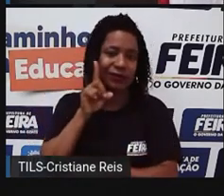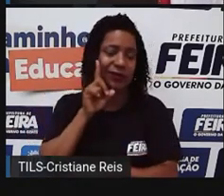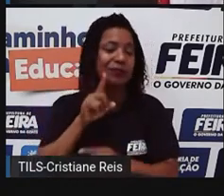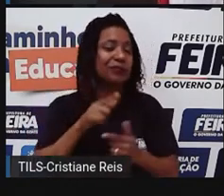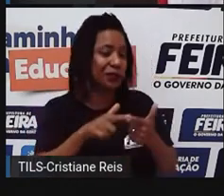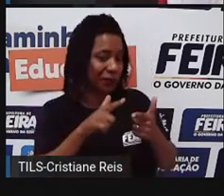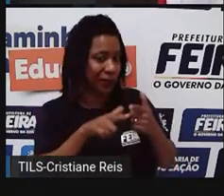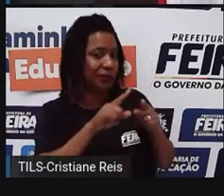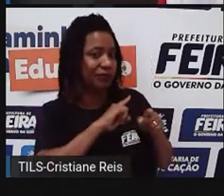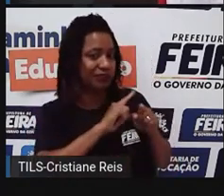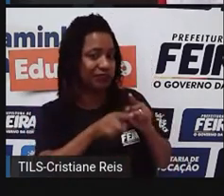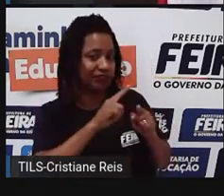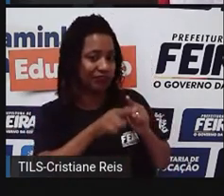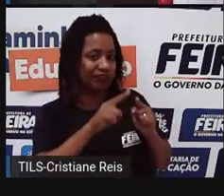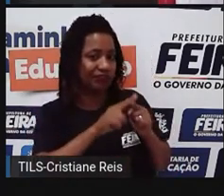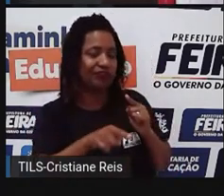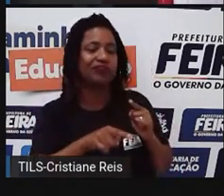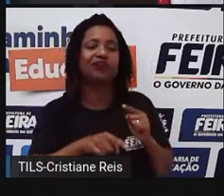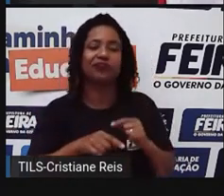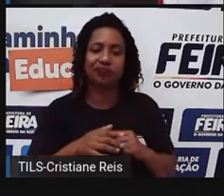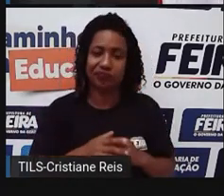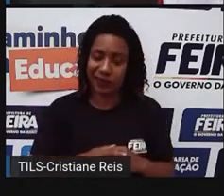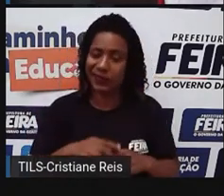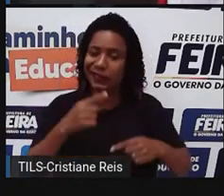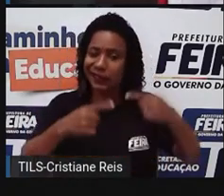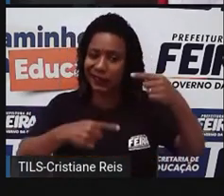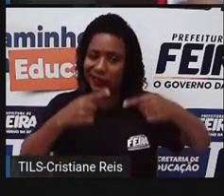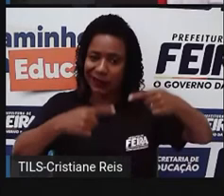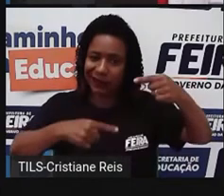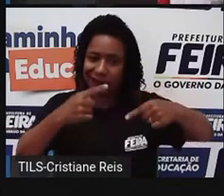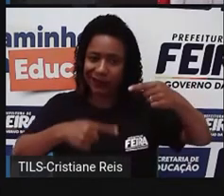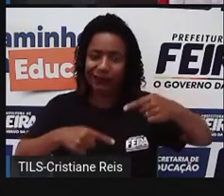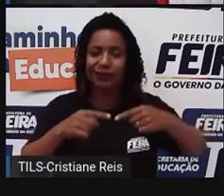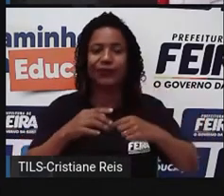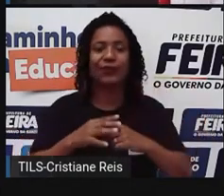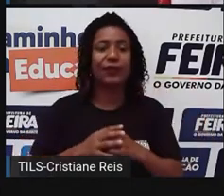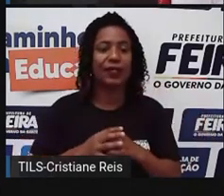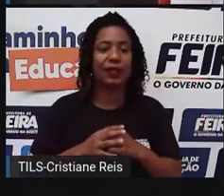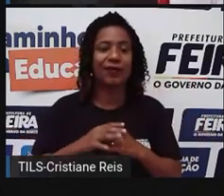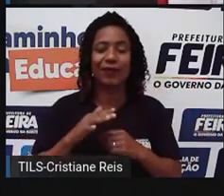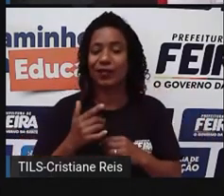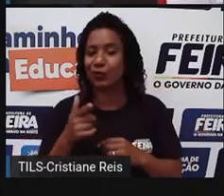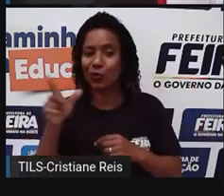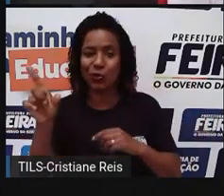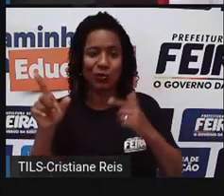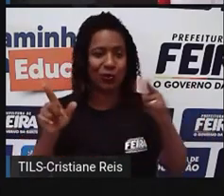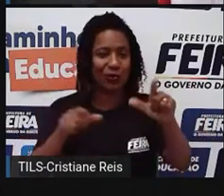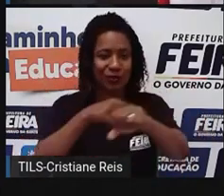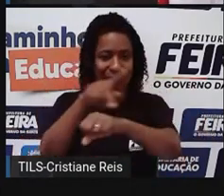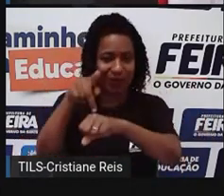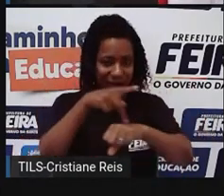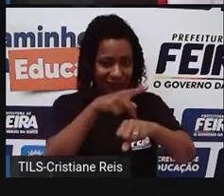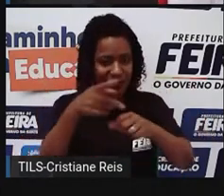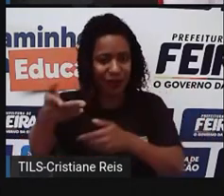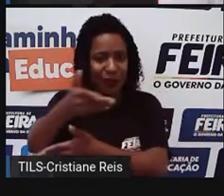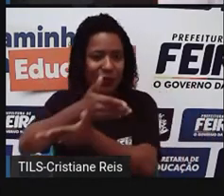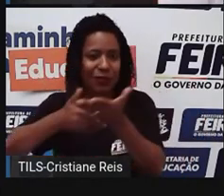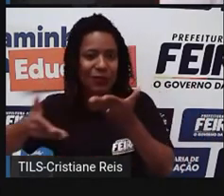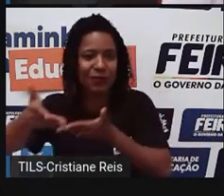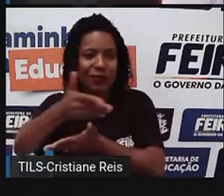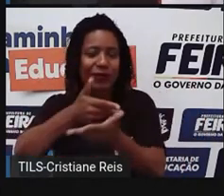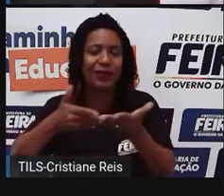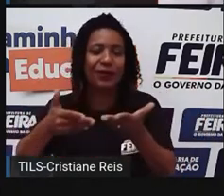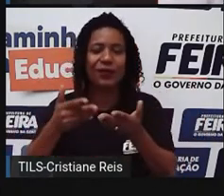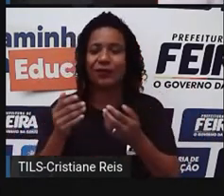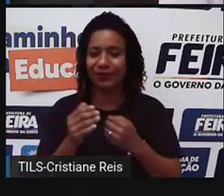referentes a isso. Já os acordos, né, multilaterais, que já envolvem vários outros países, né, se caracteriza